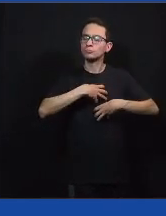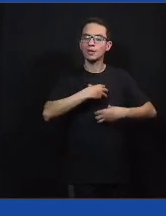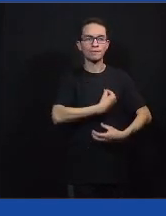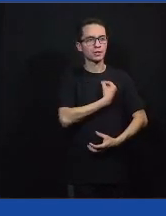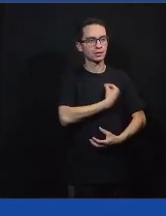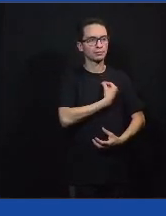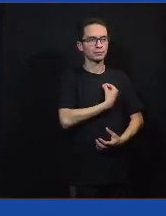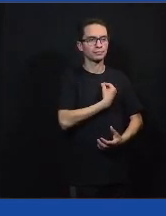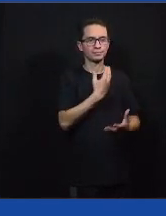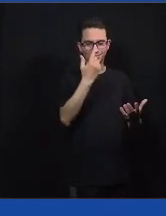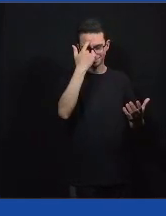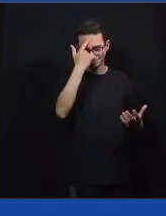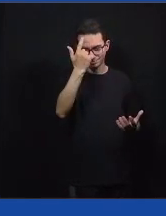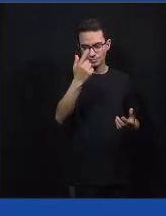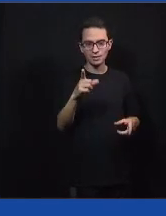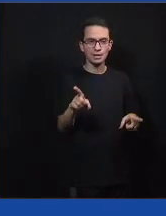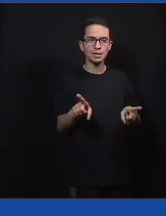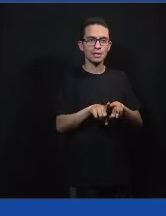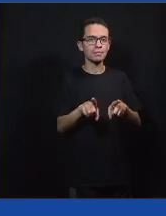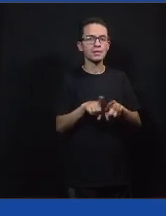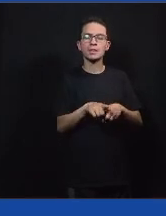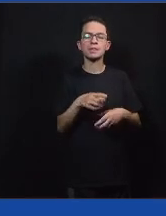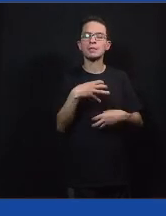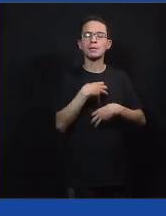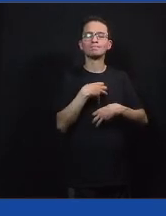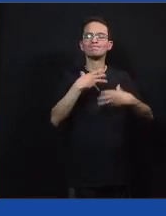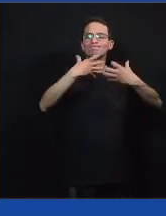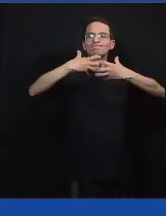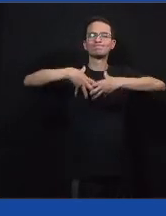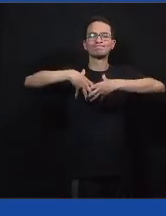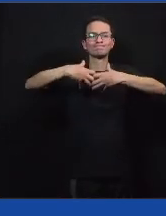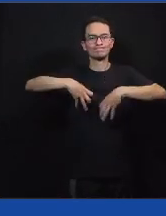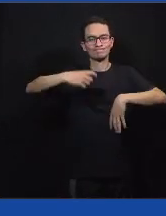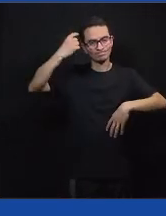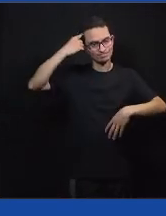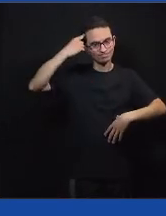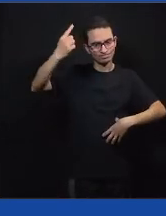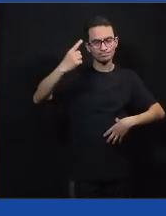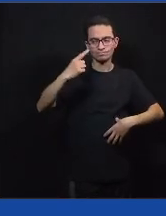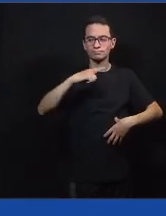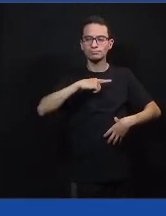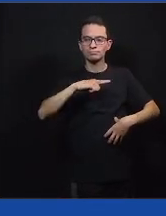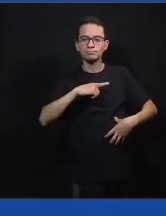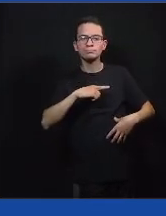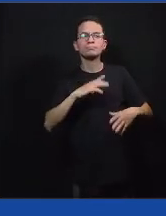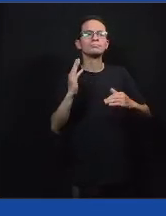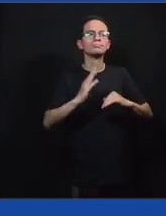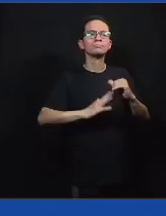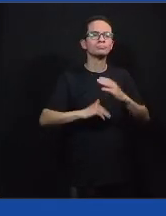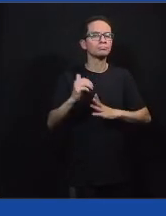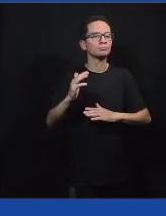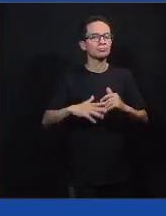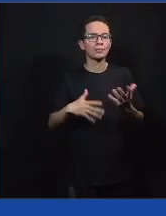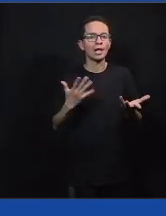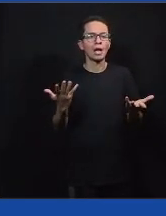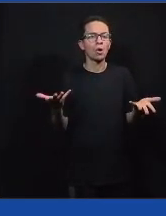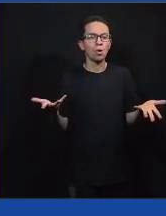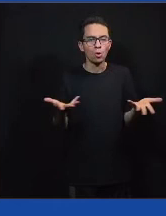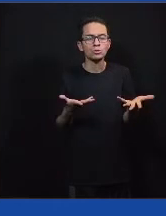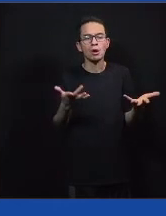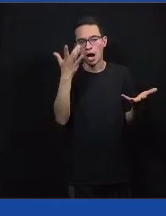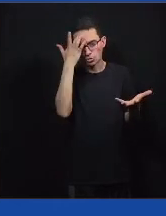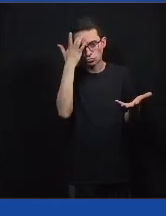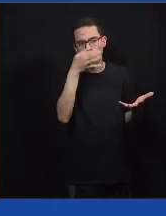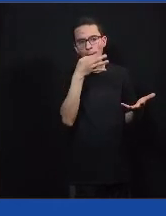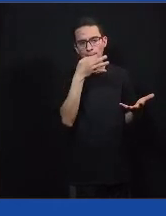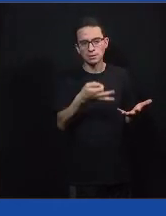Preto fala que deixou muito na minha cabeça é que a gente precisa sair dessa posição de contemplação. Então, acho que agora é a